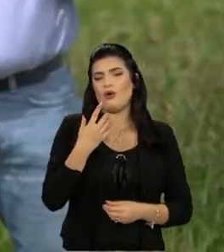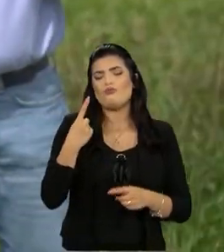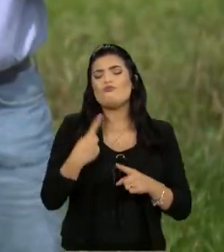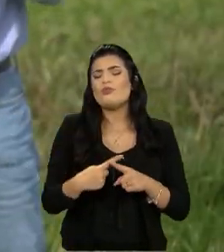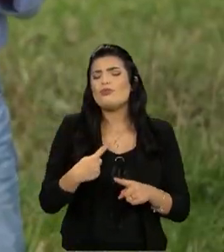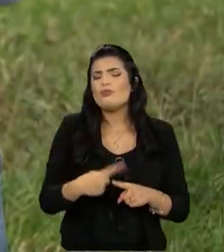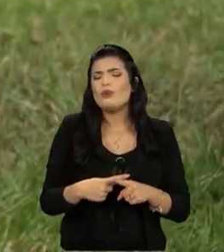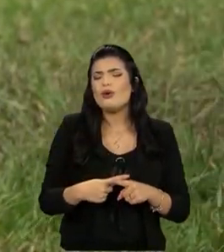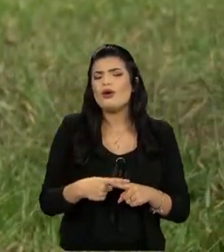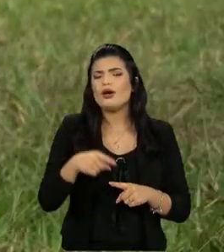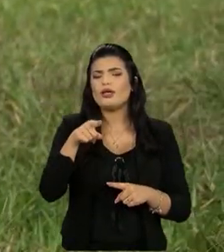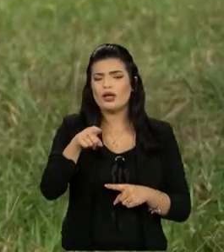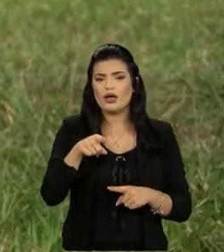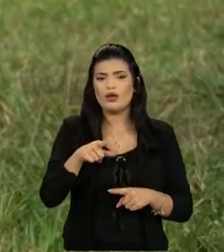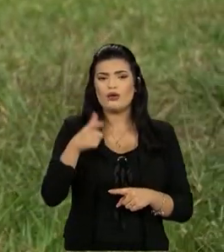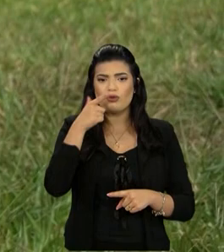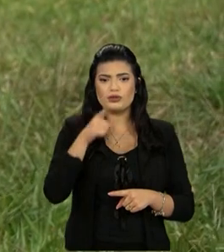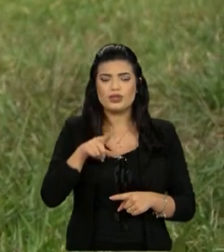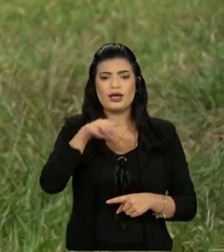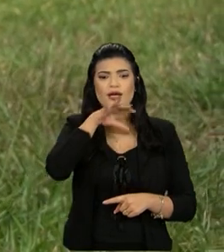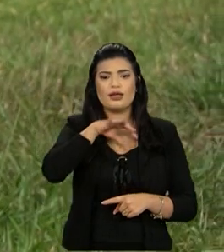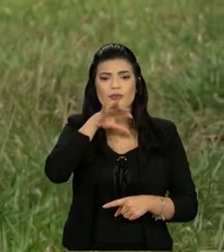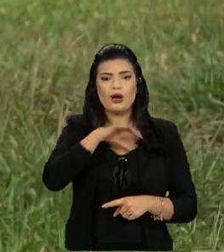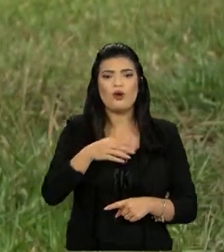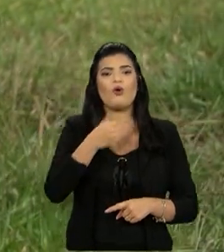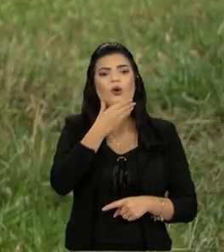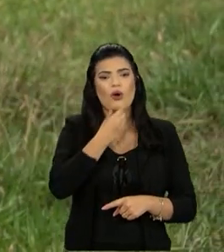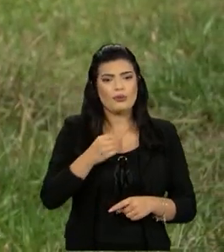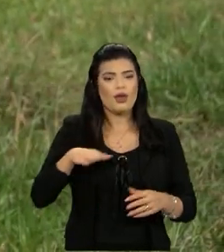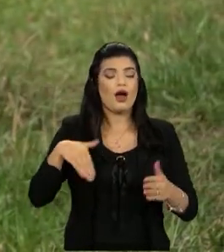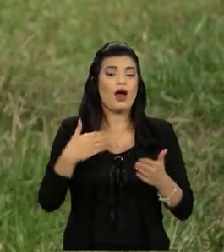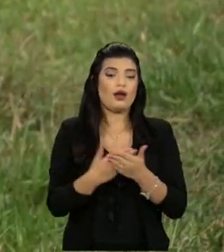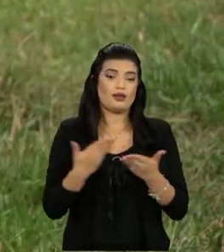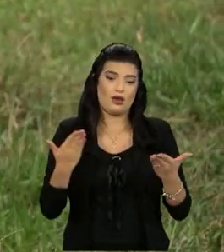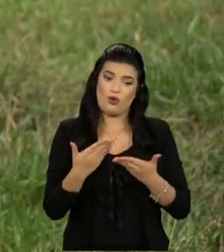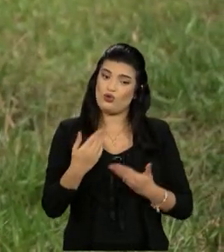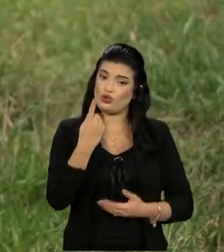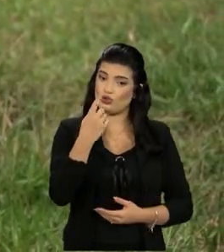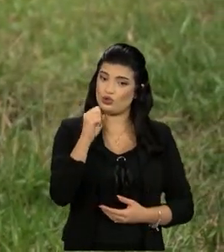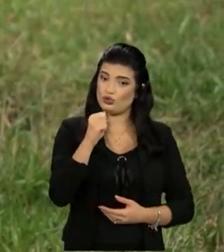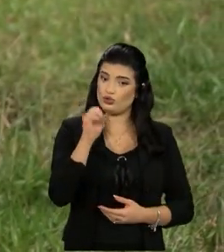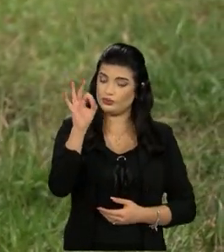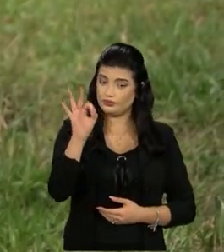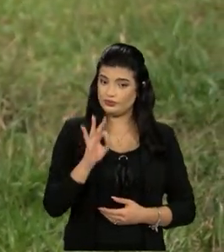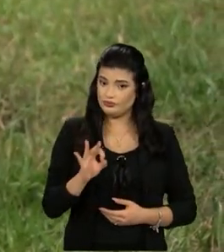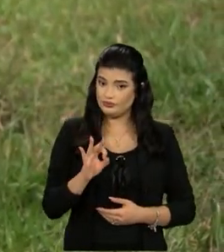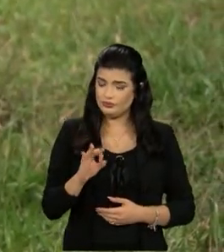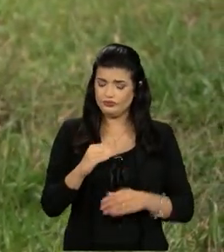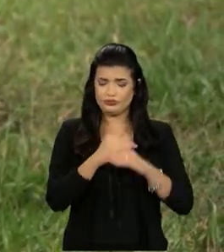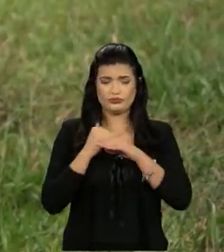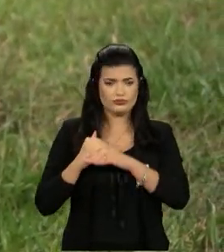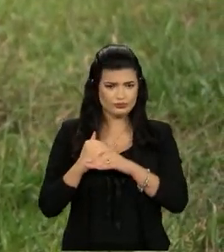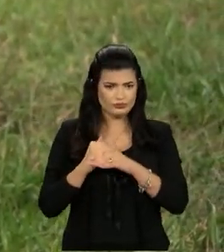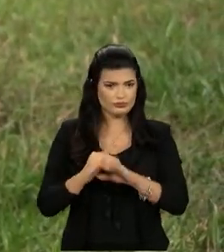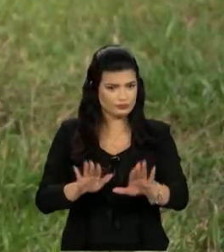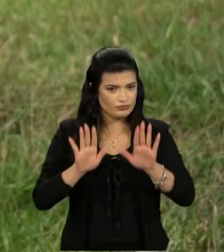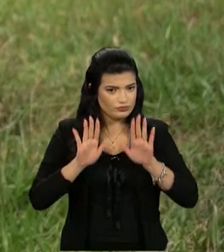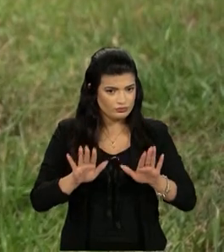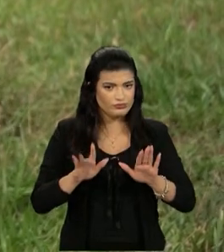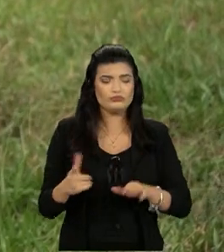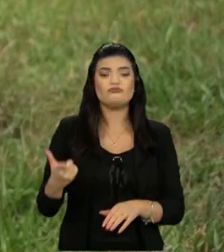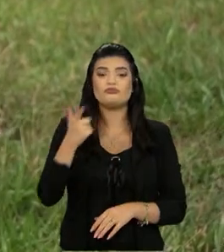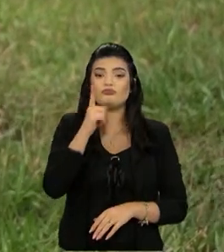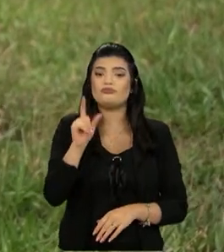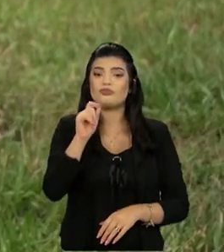o ganho por animal, macho, até hoje, 18%, parcial. Mas a gente tem conseguido